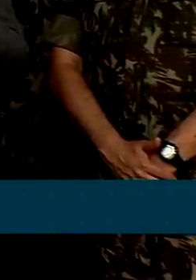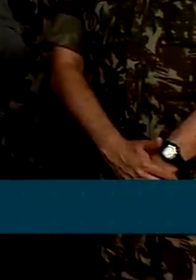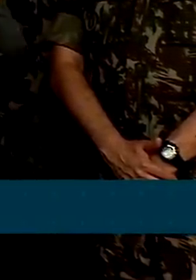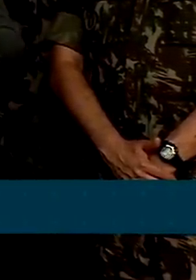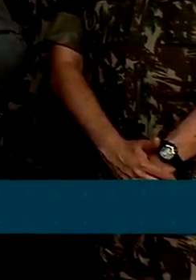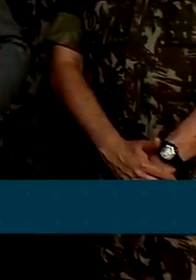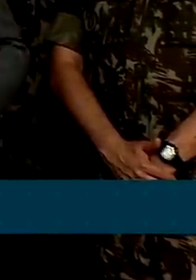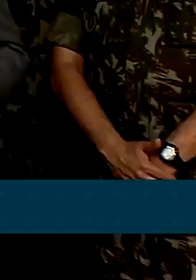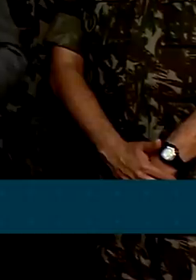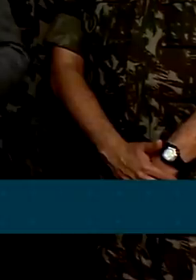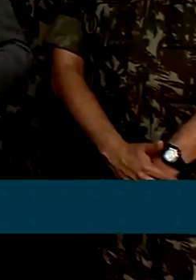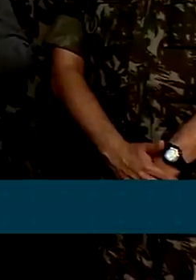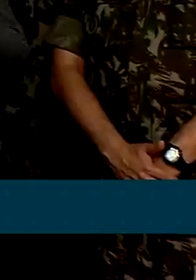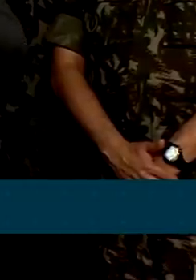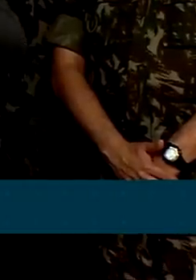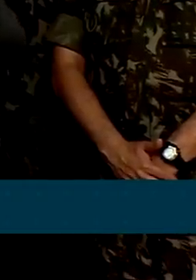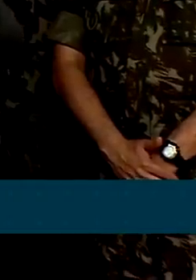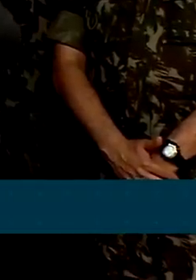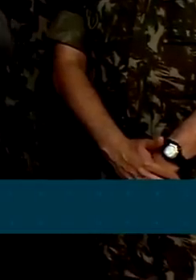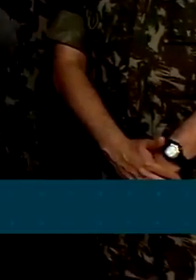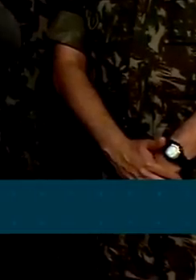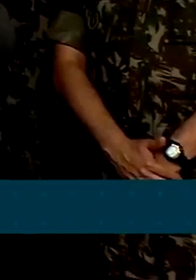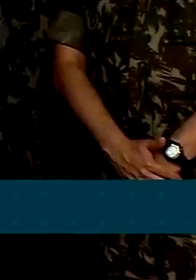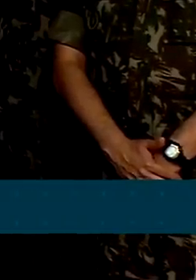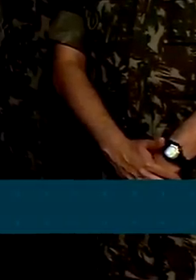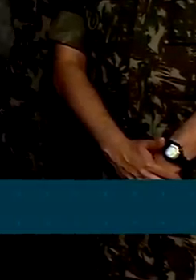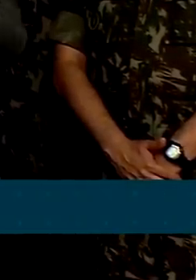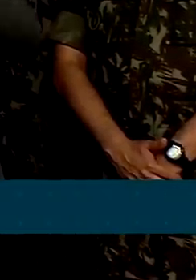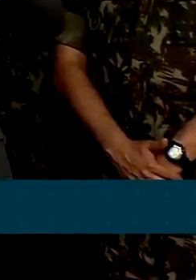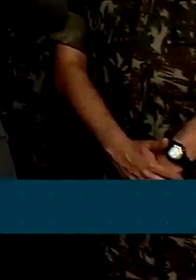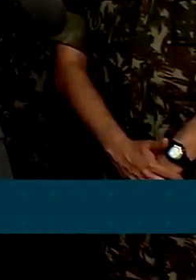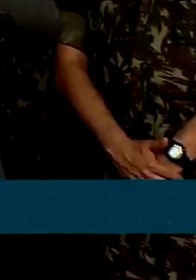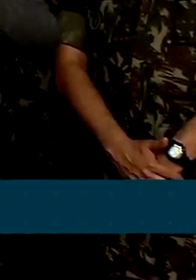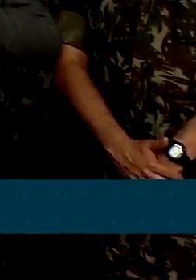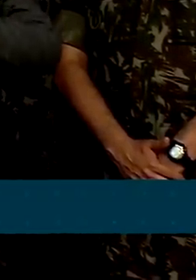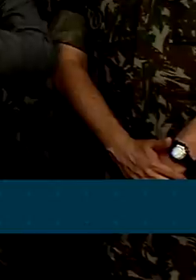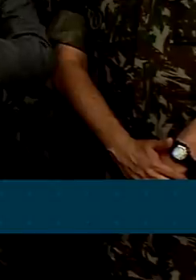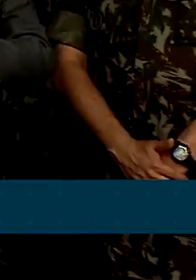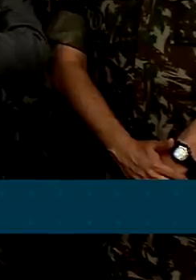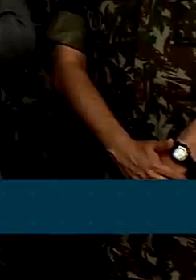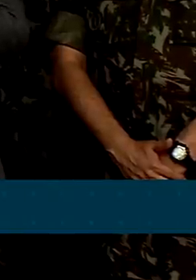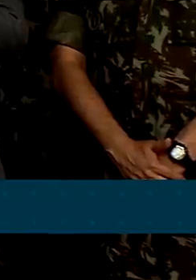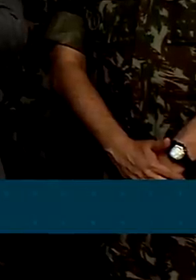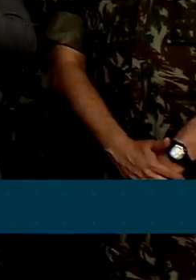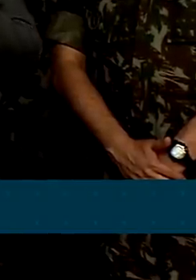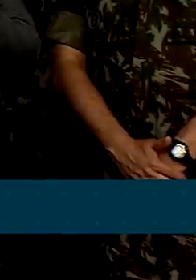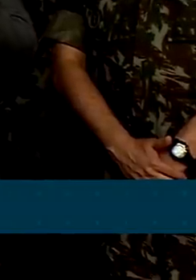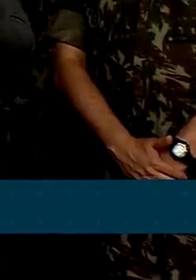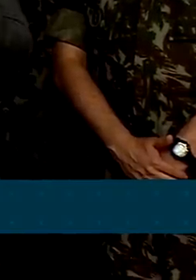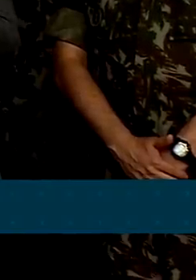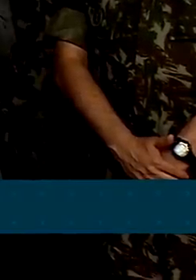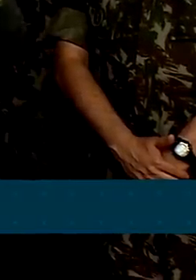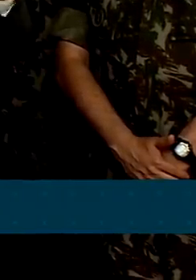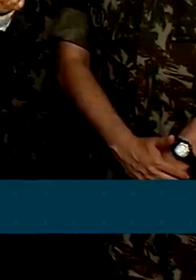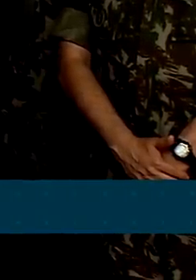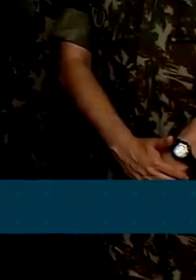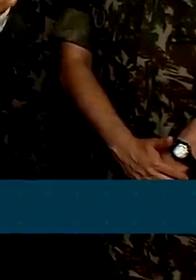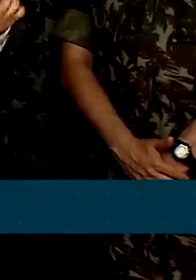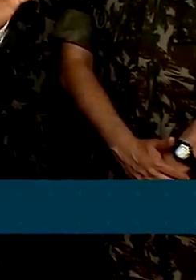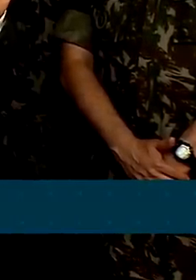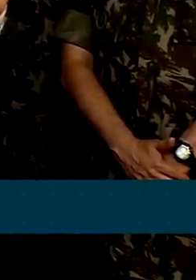a nossa democracia e a integridade do solo brasileiro. Vocês são a certeza